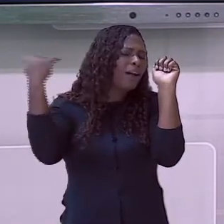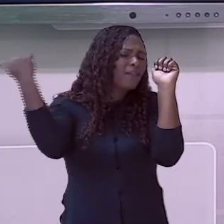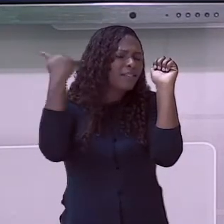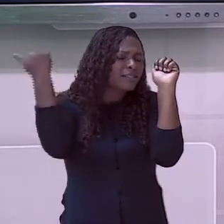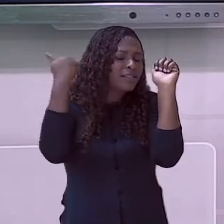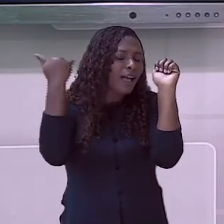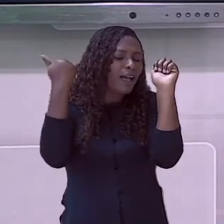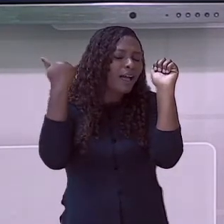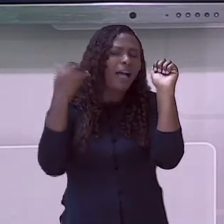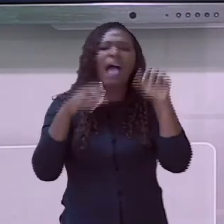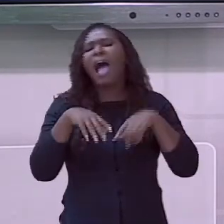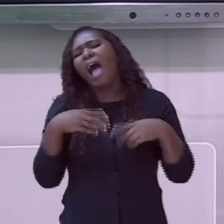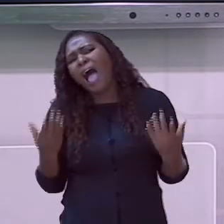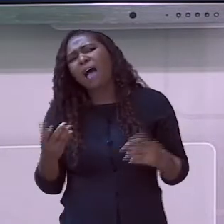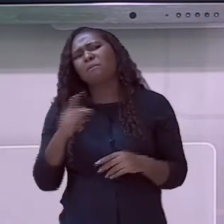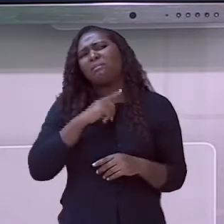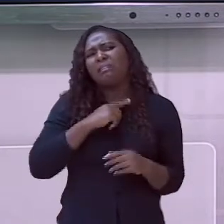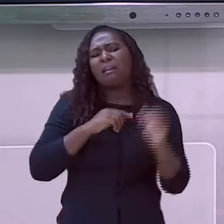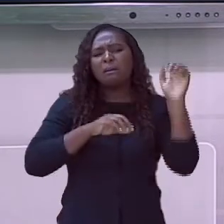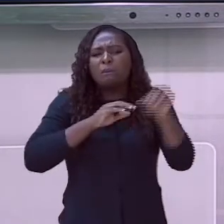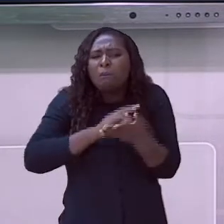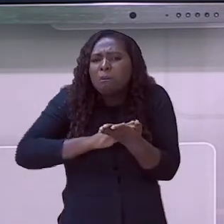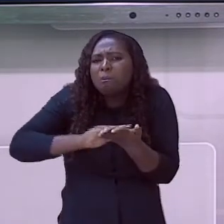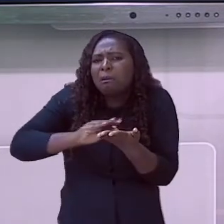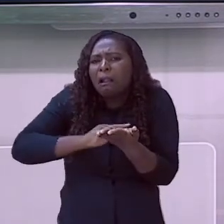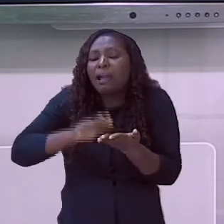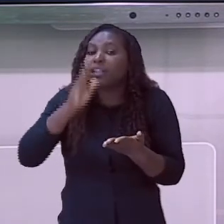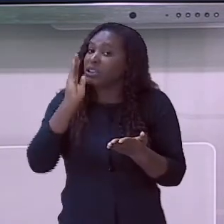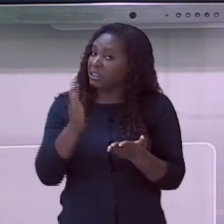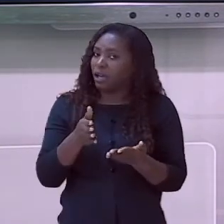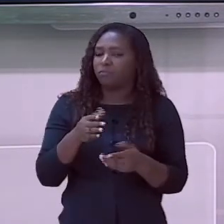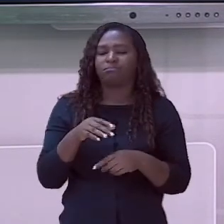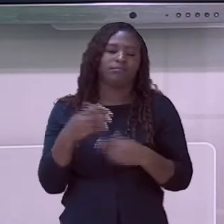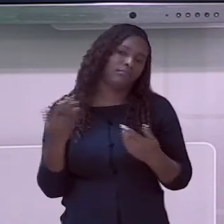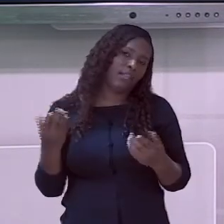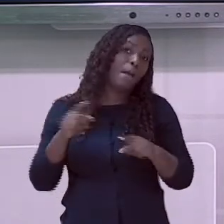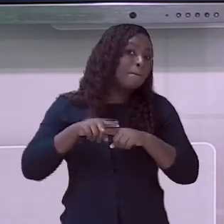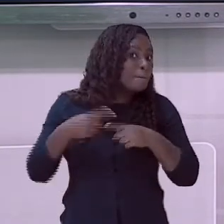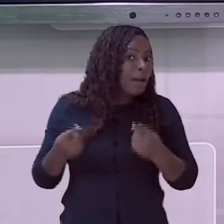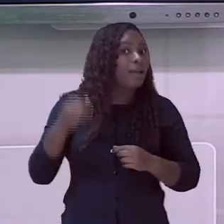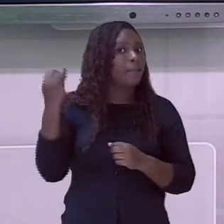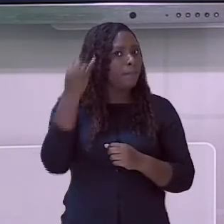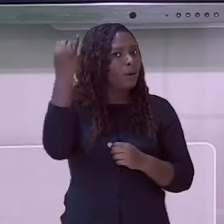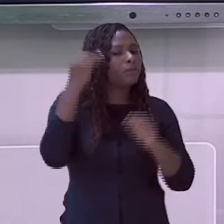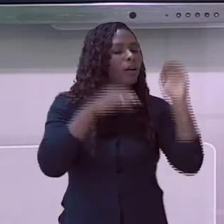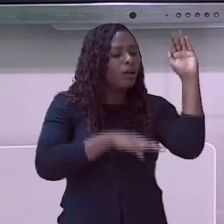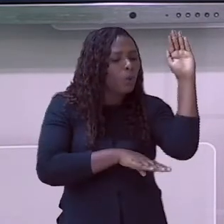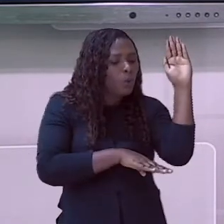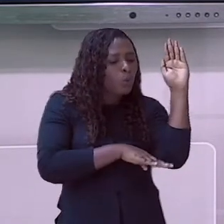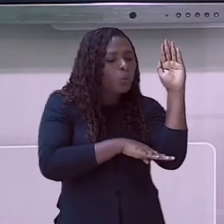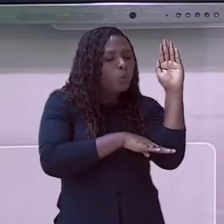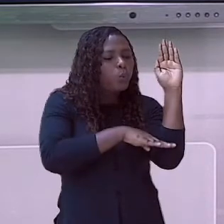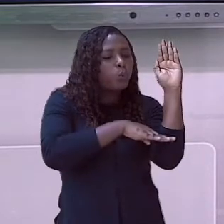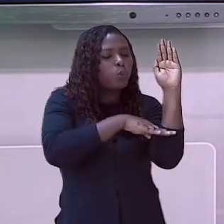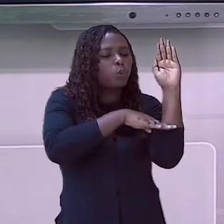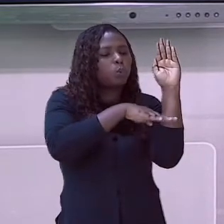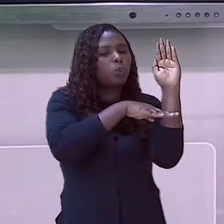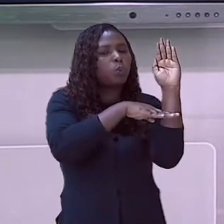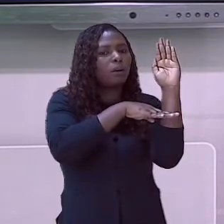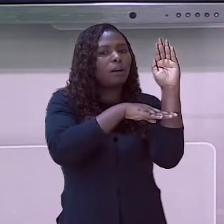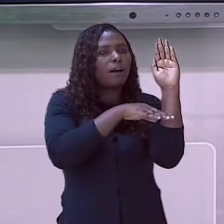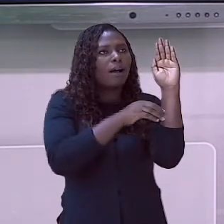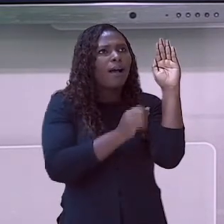braile. Mas é importante que tenha comunicação sonora. Todos os elevadores deverão possuir sinal